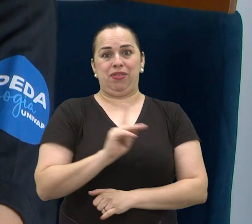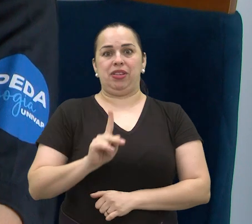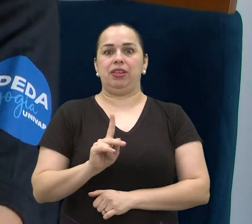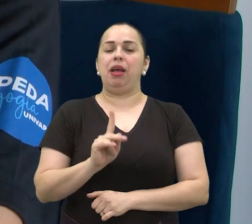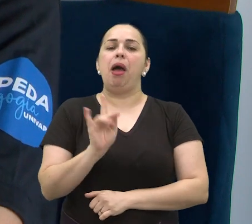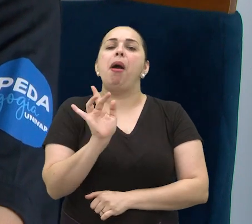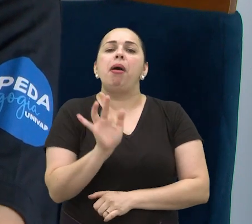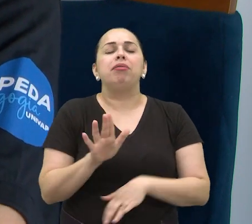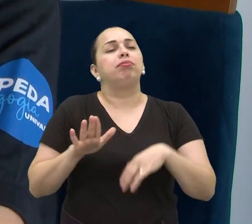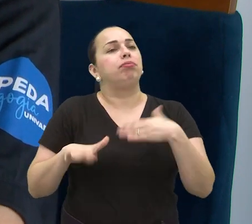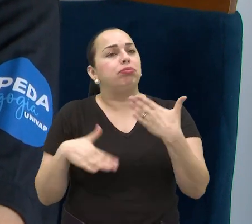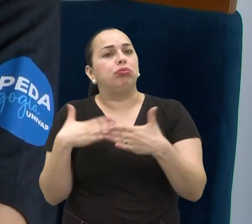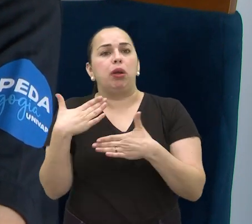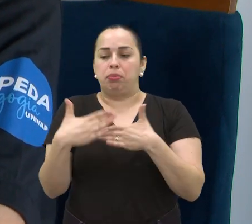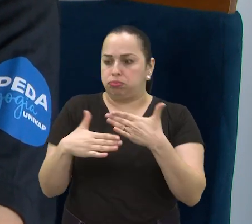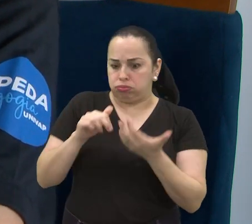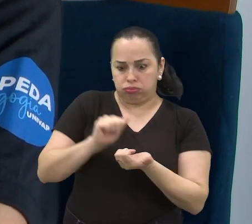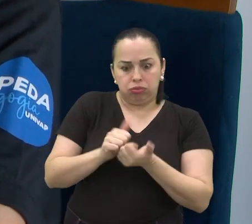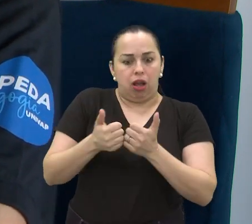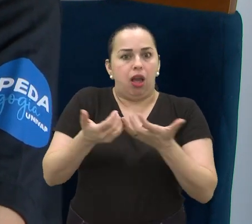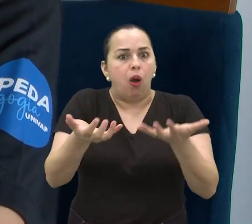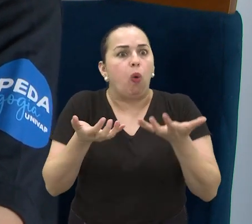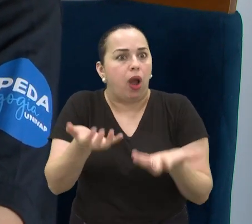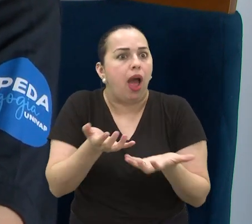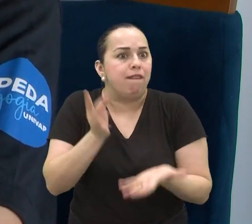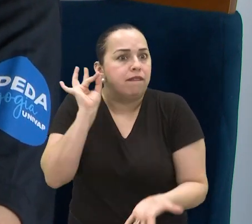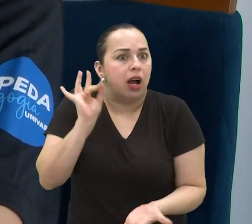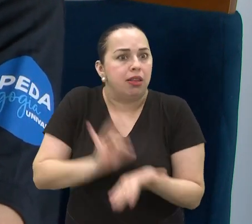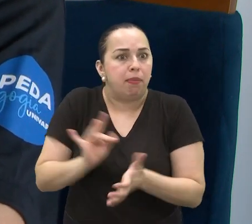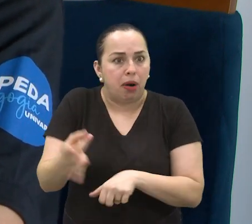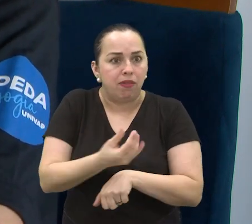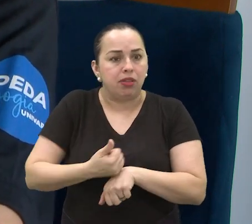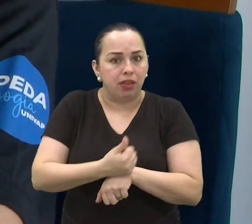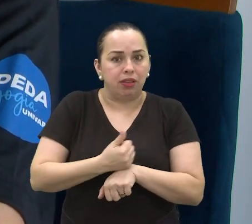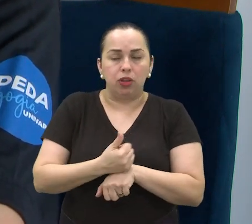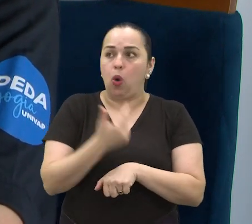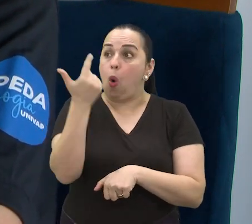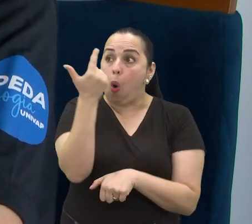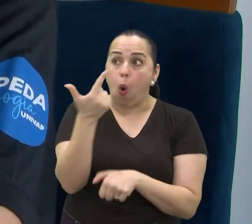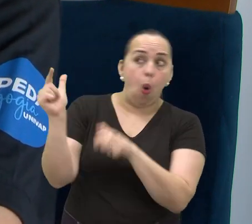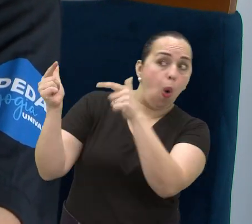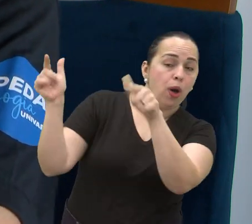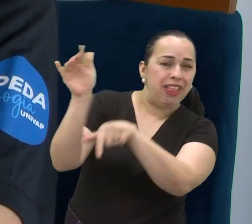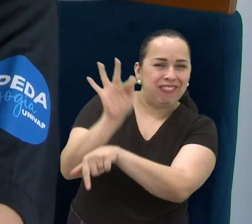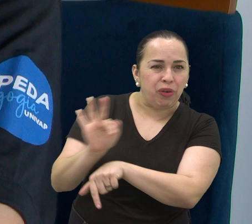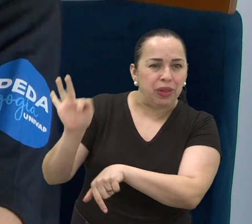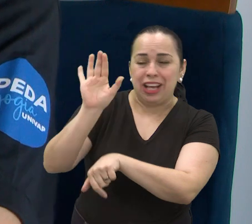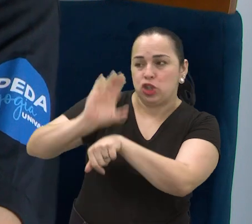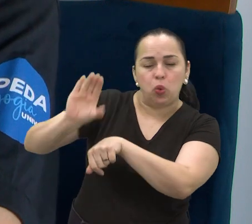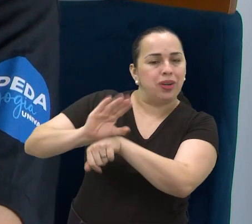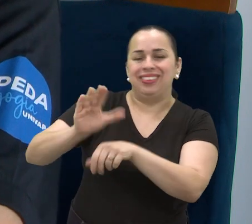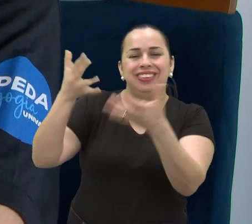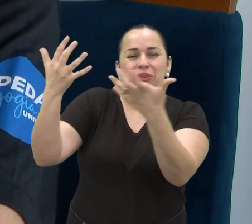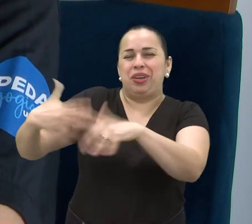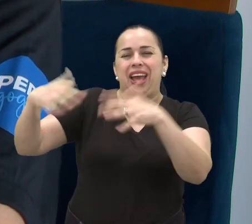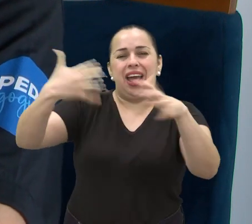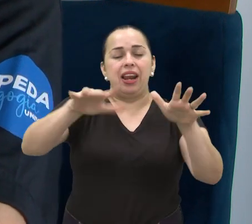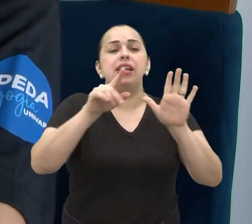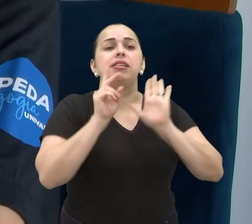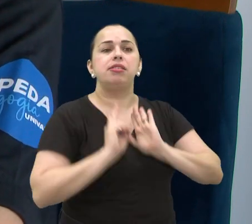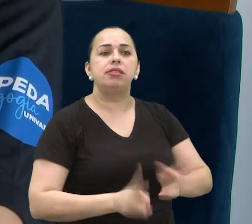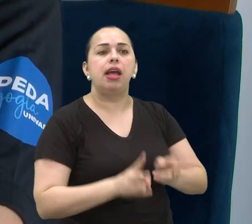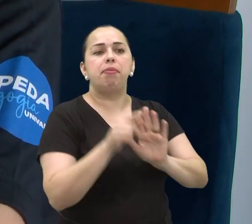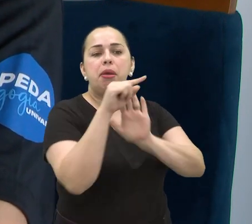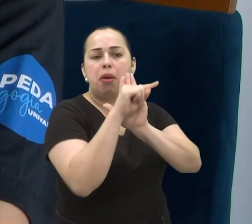coisa boba, né? Mas assim, depois eu fui vendo que realmente era isso que eu queria. Nunca pensei em outro curso, outra faculdade. Sempre